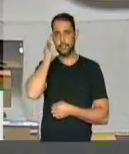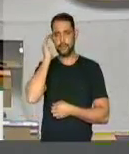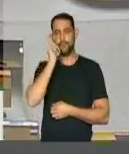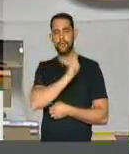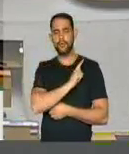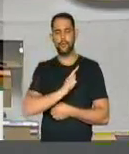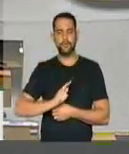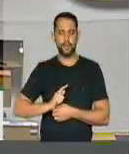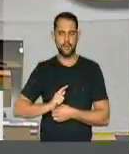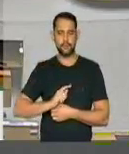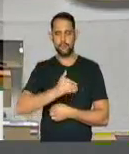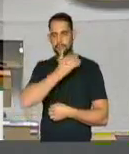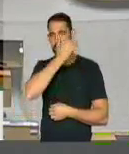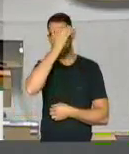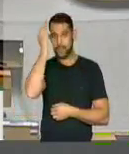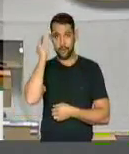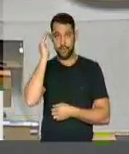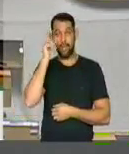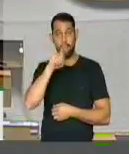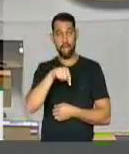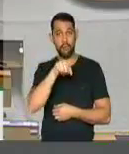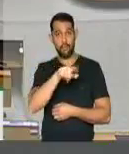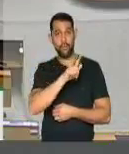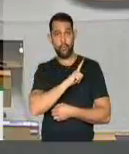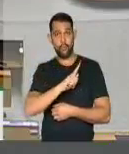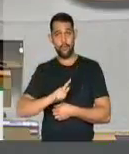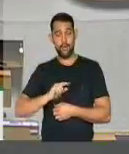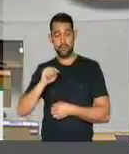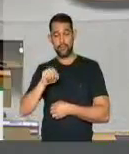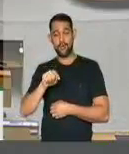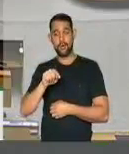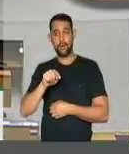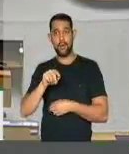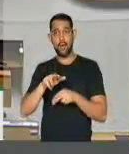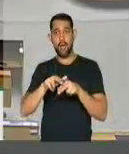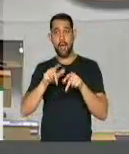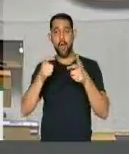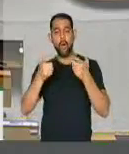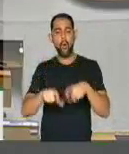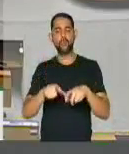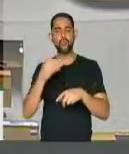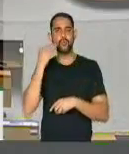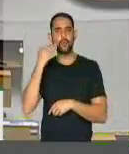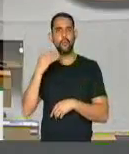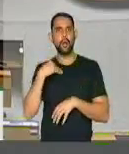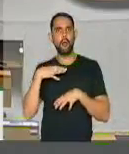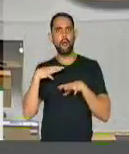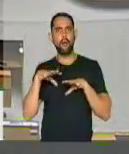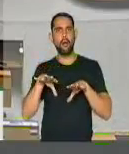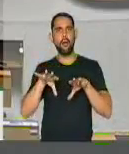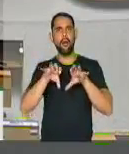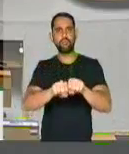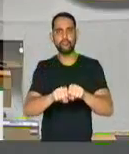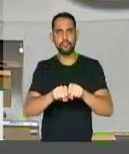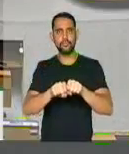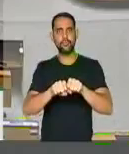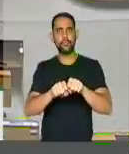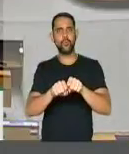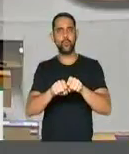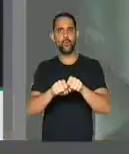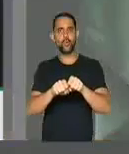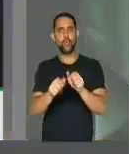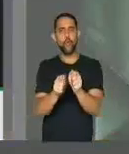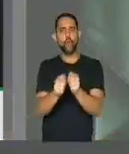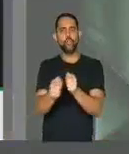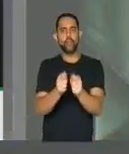O governo Temer é um governo onde os bancos assumiram o controle da